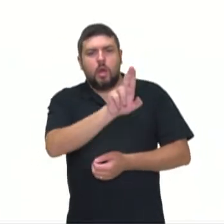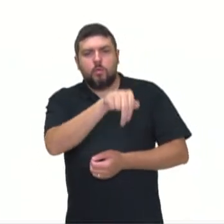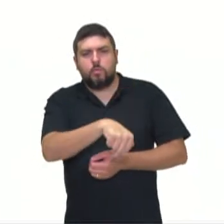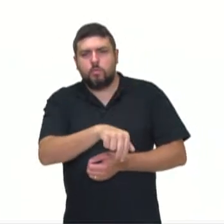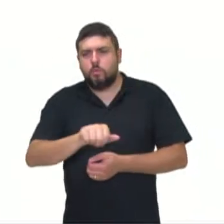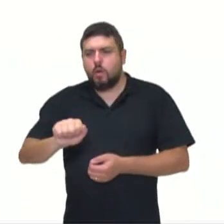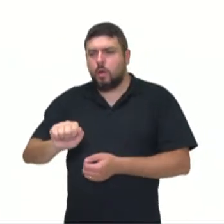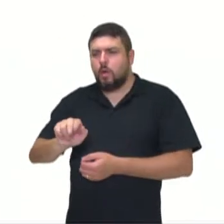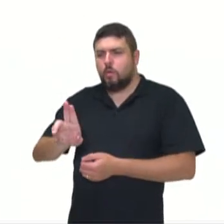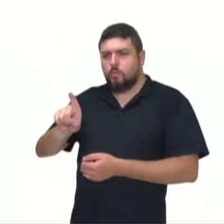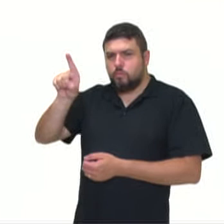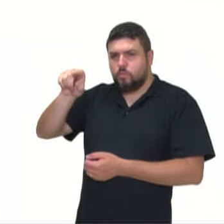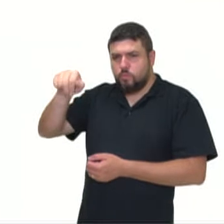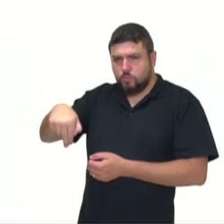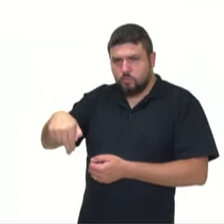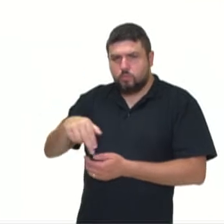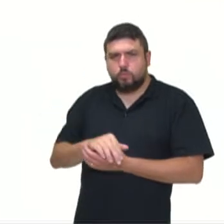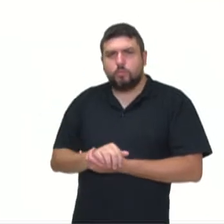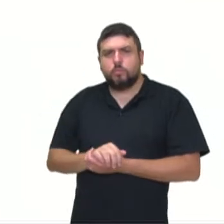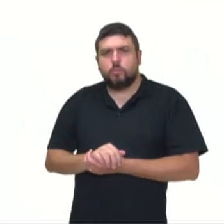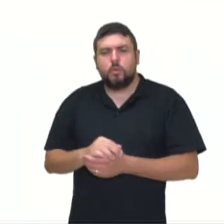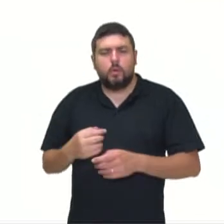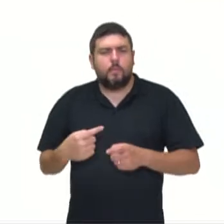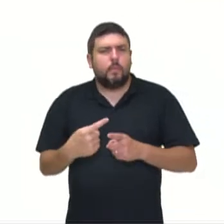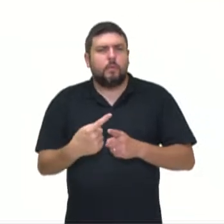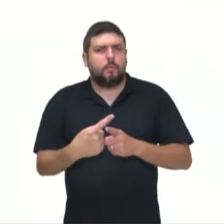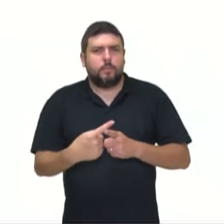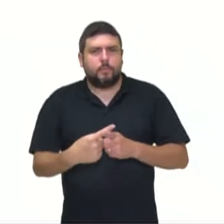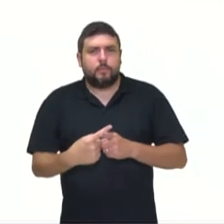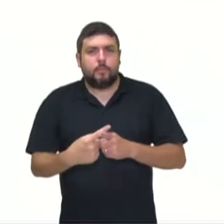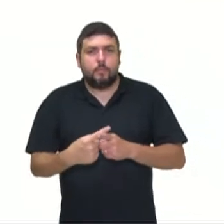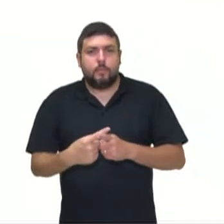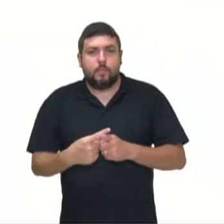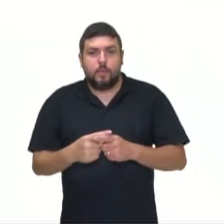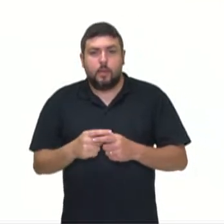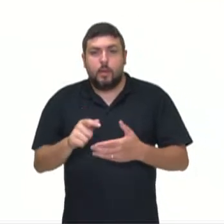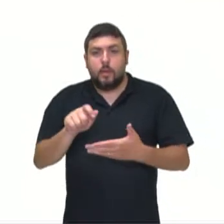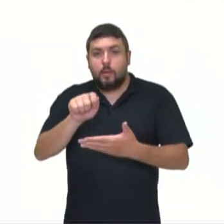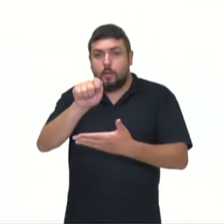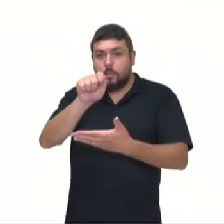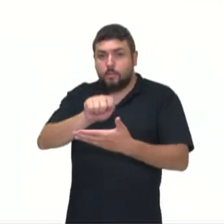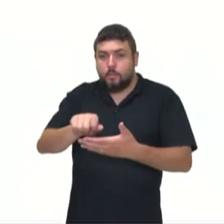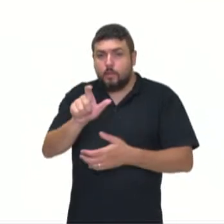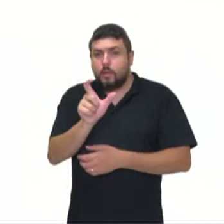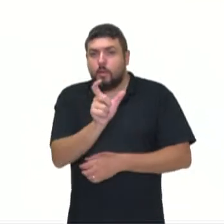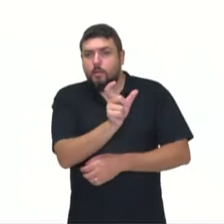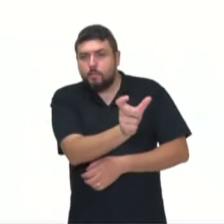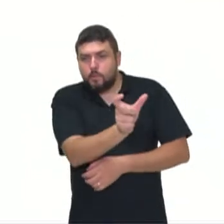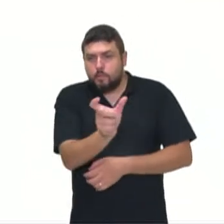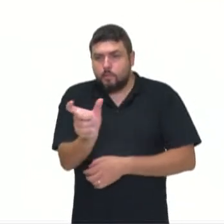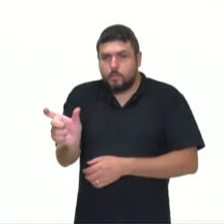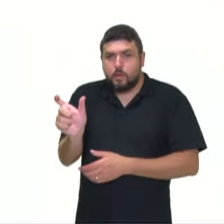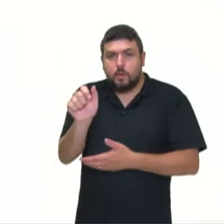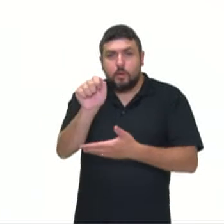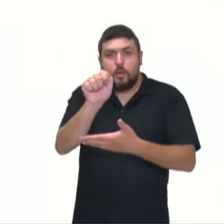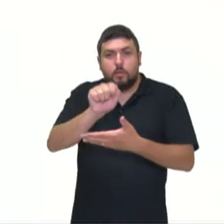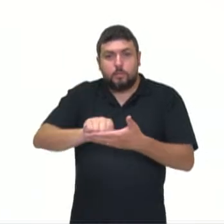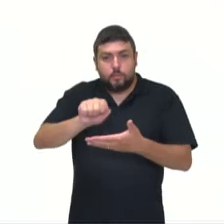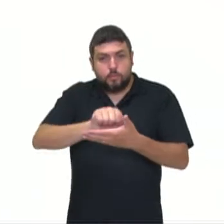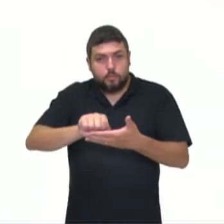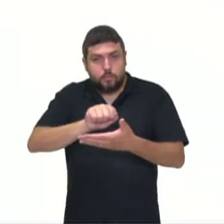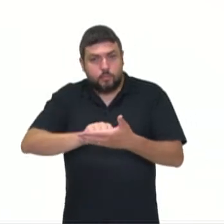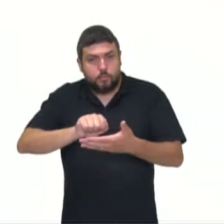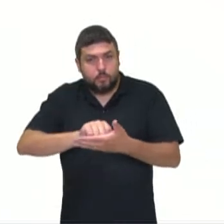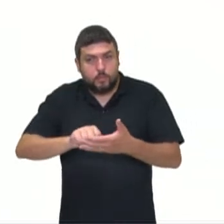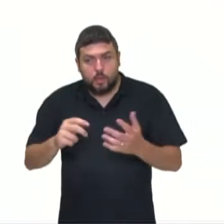que quer dizer isso? Para diferenciar palavras que se escriben da mesma maneira, pero que têm significados